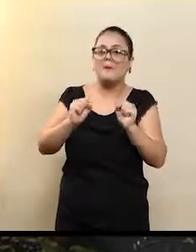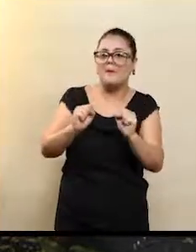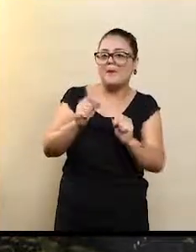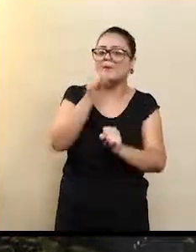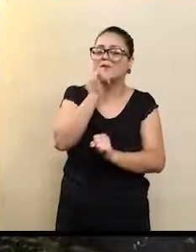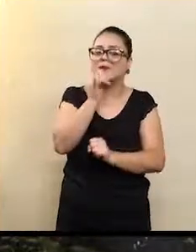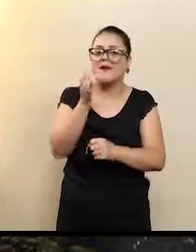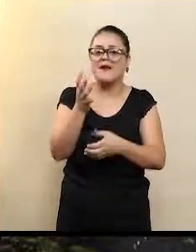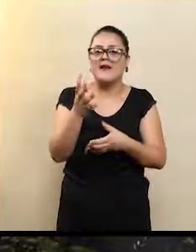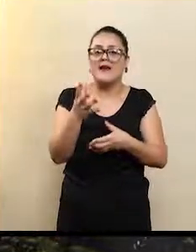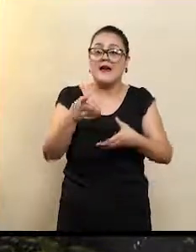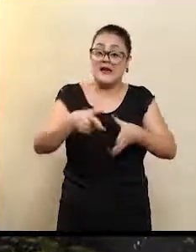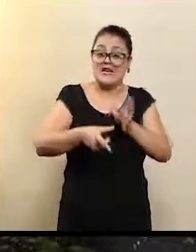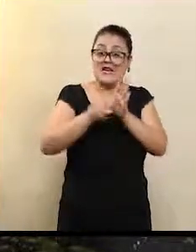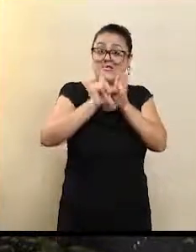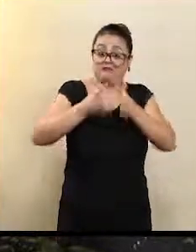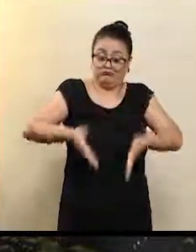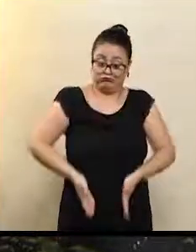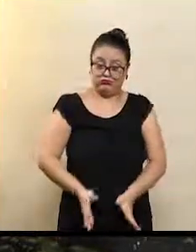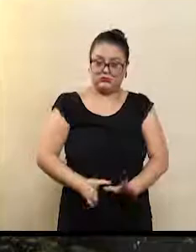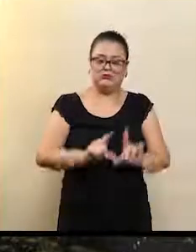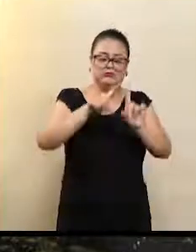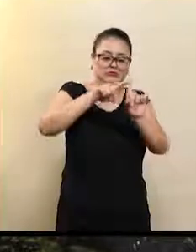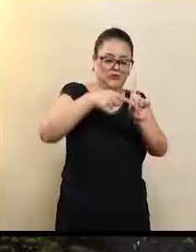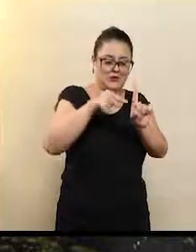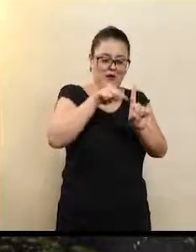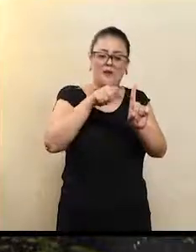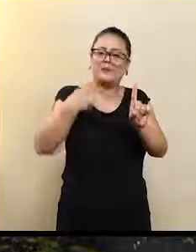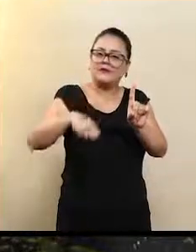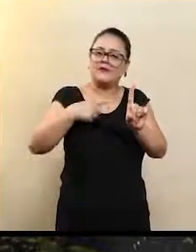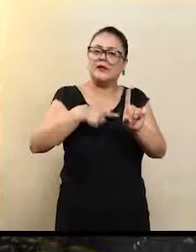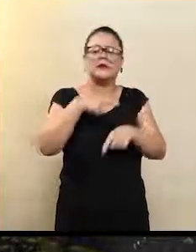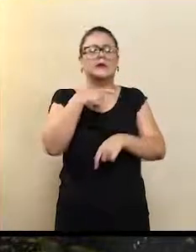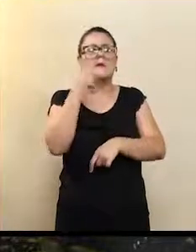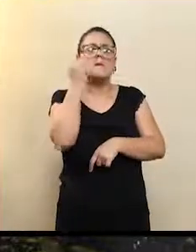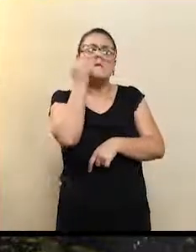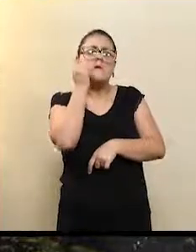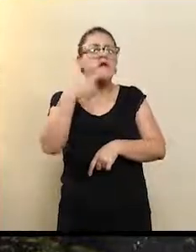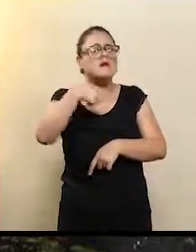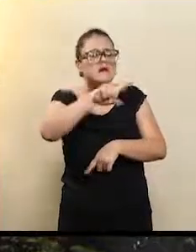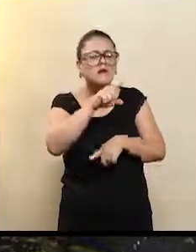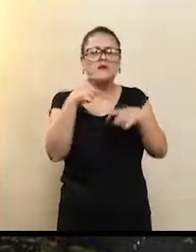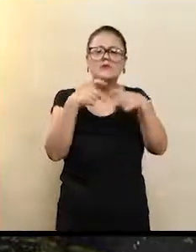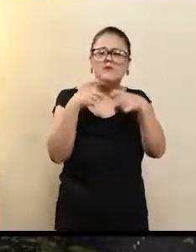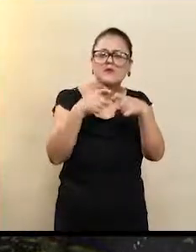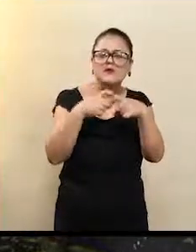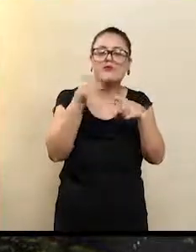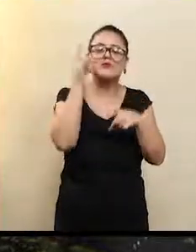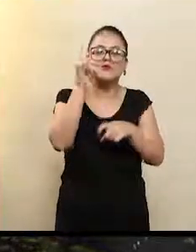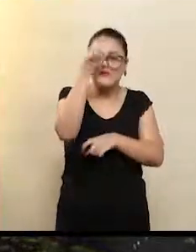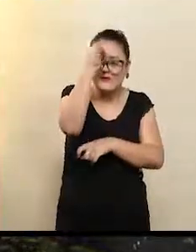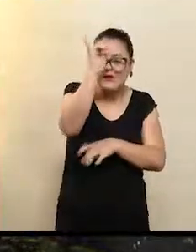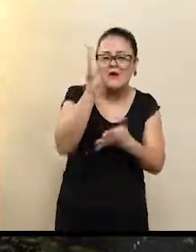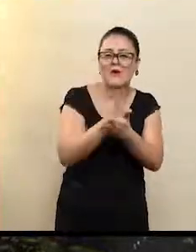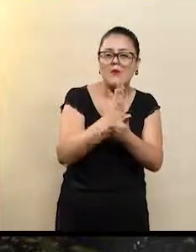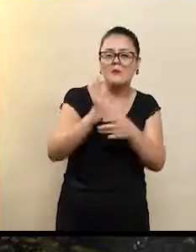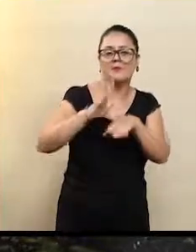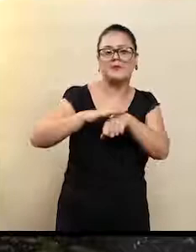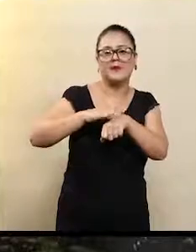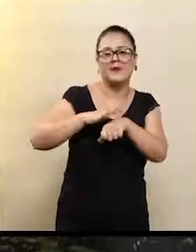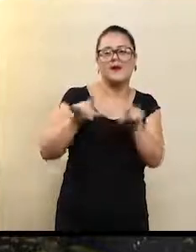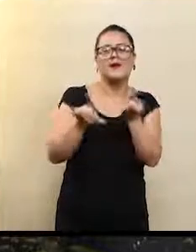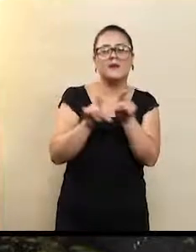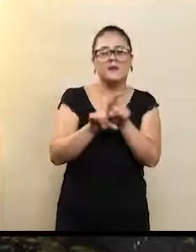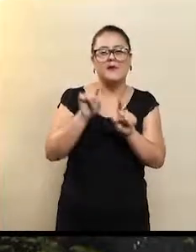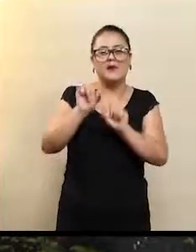ainda antes do nascimento. Então, uma assistência pré-natal adequada já vai prevenir algumas infecções, vai fazer com que esse parto tenha